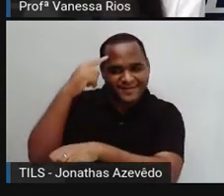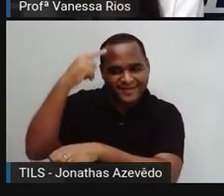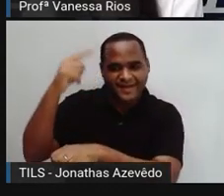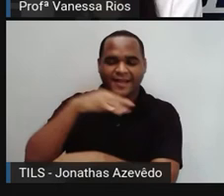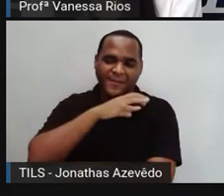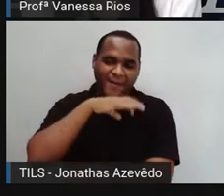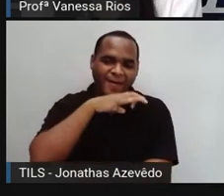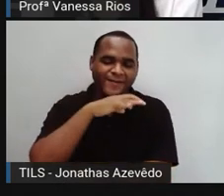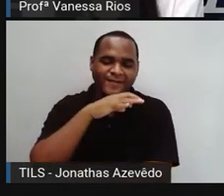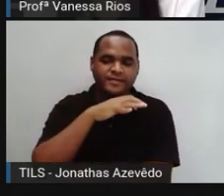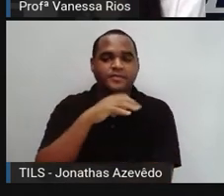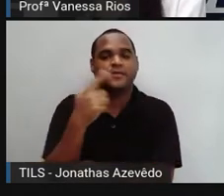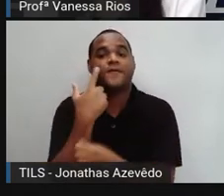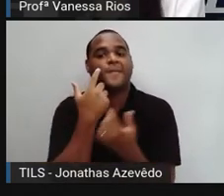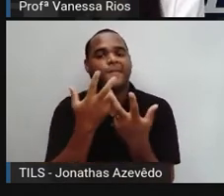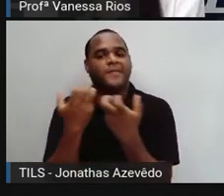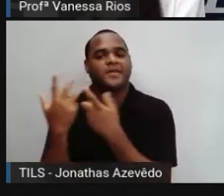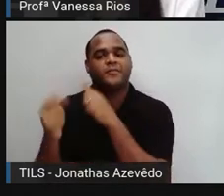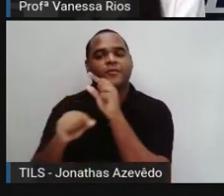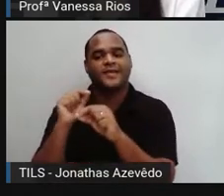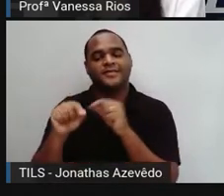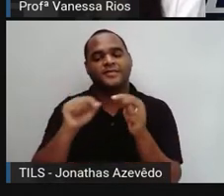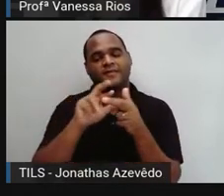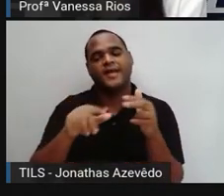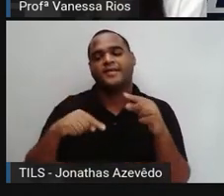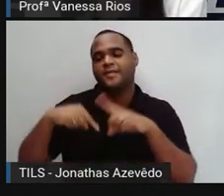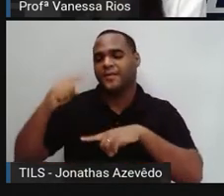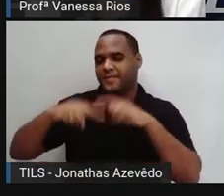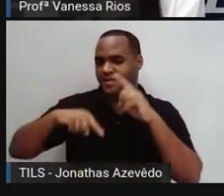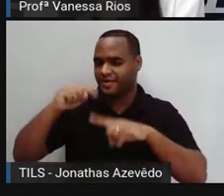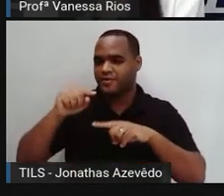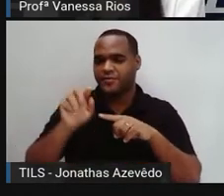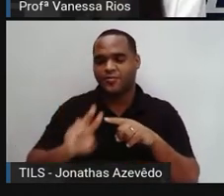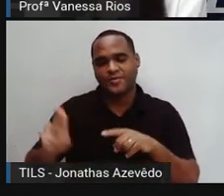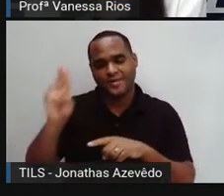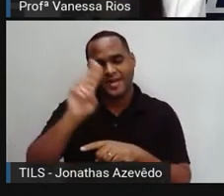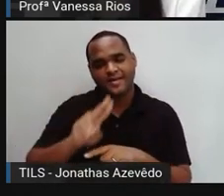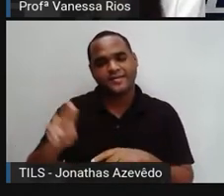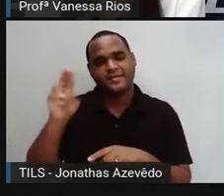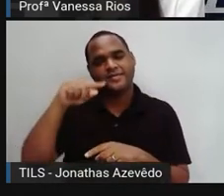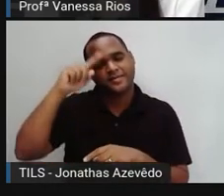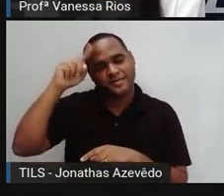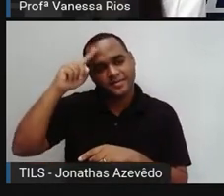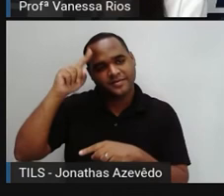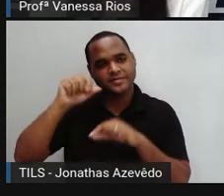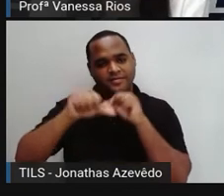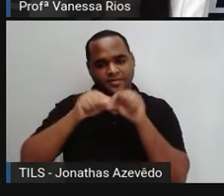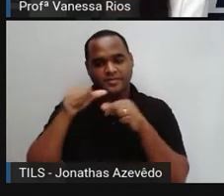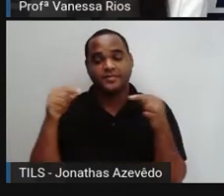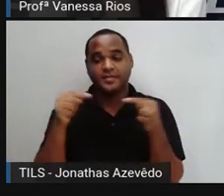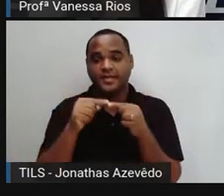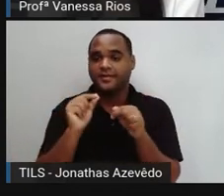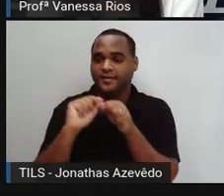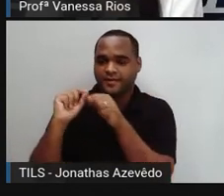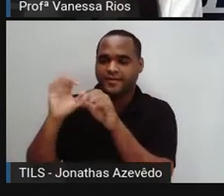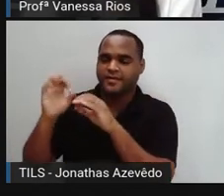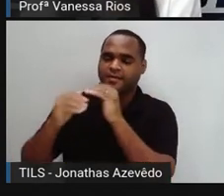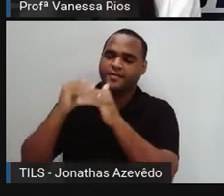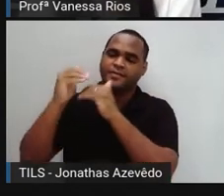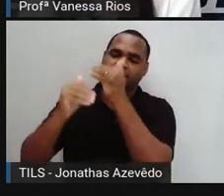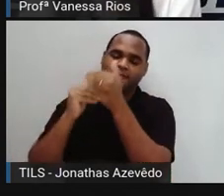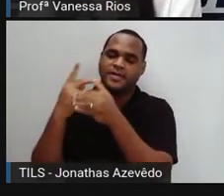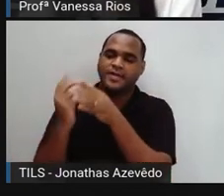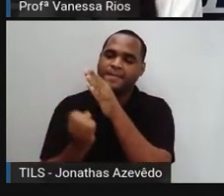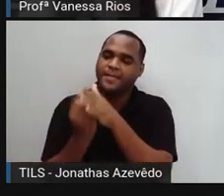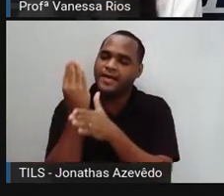A gente já observa aí, né? Materiais sendo utilizados, sendo inventados e fazendo com que esse processo de